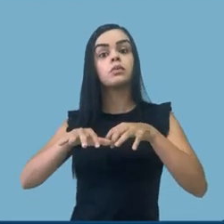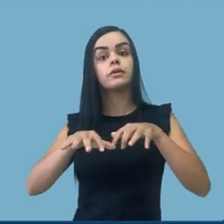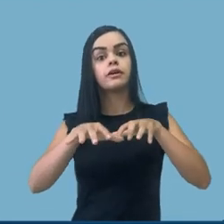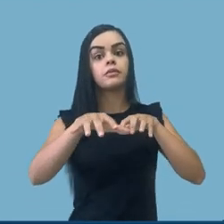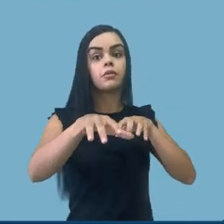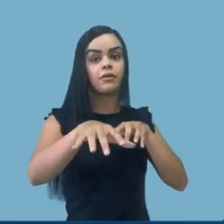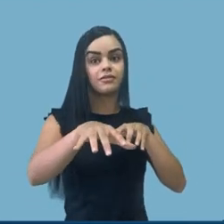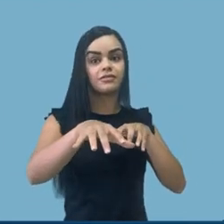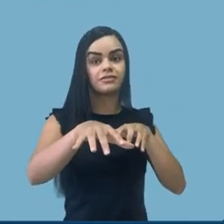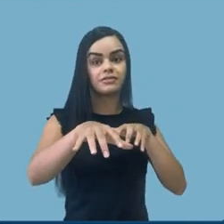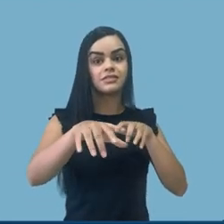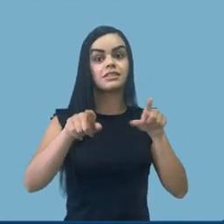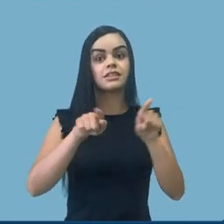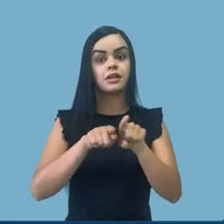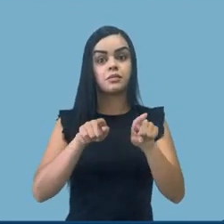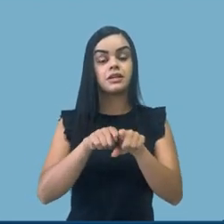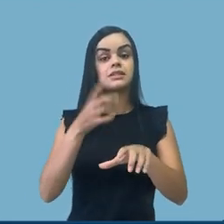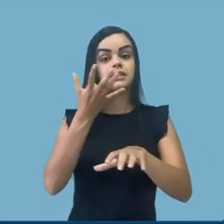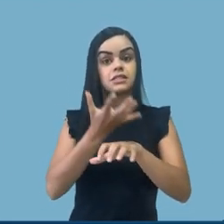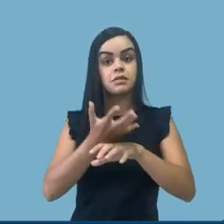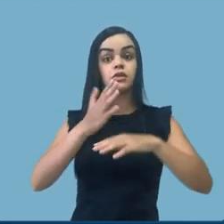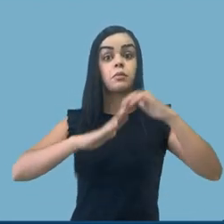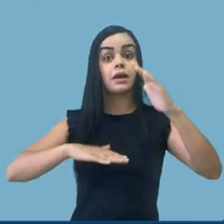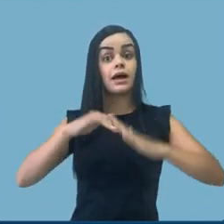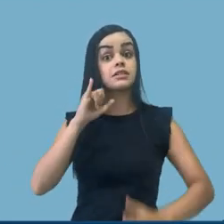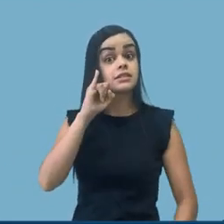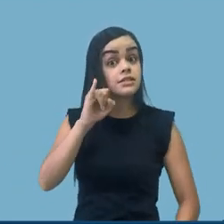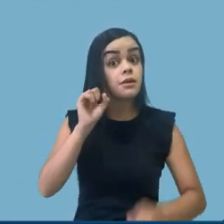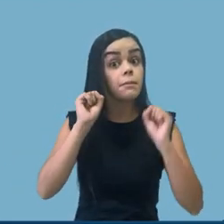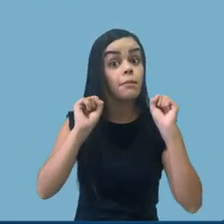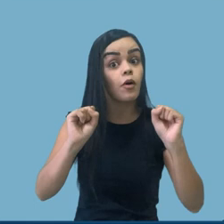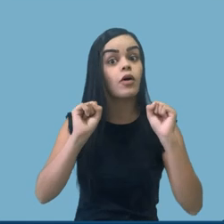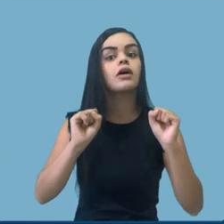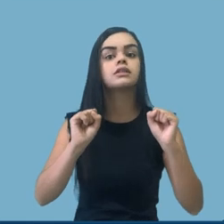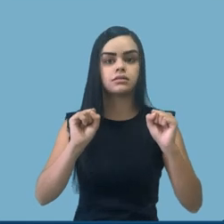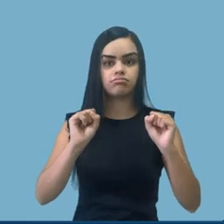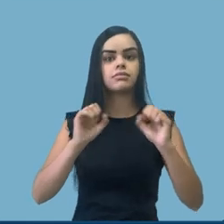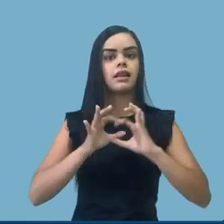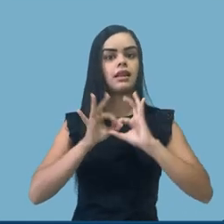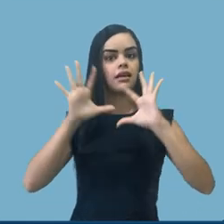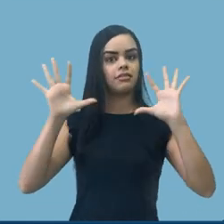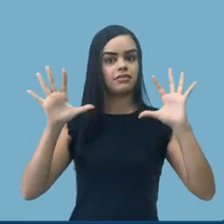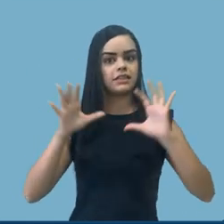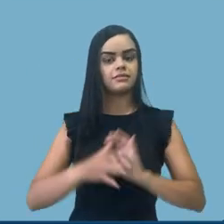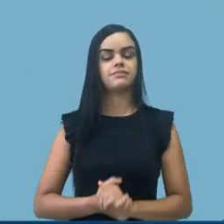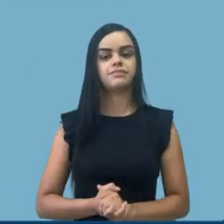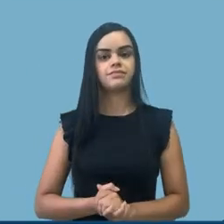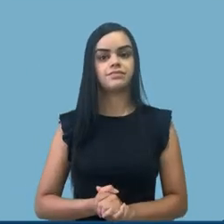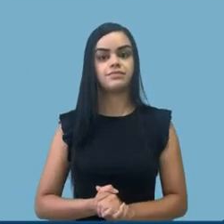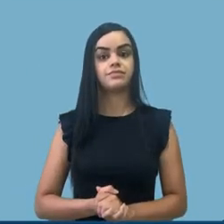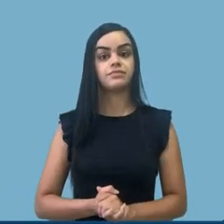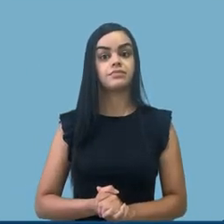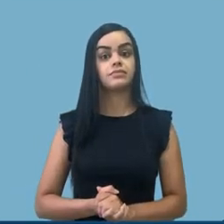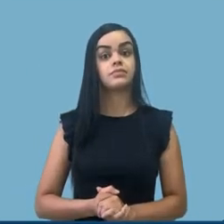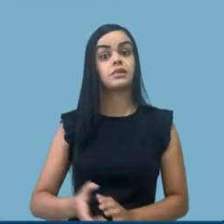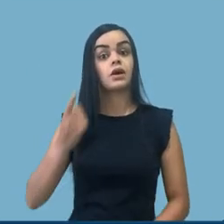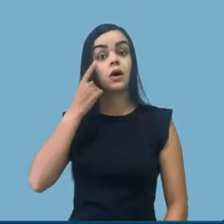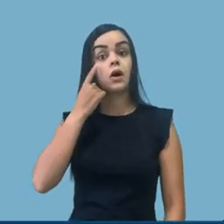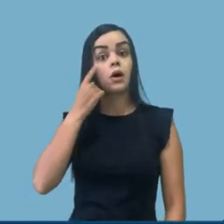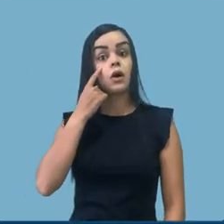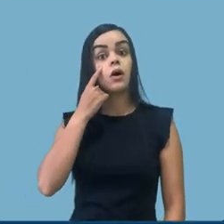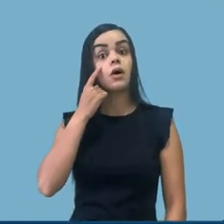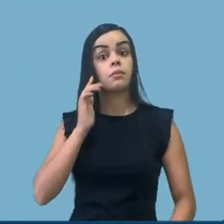e novas turmas de disciplina com prática, quando for possível, ensino híbrido. Então, reparem, de novo, novamente, desculpem, estamos nos